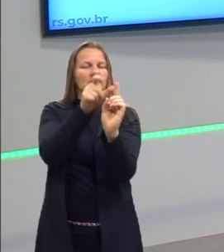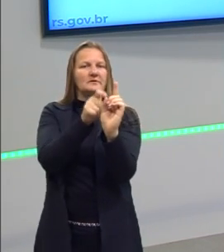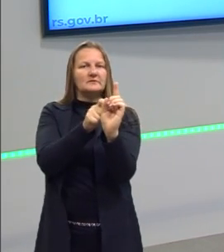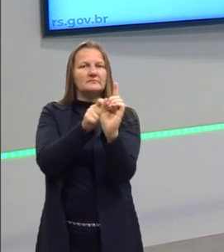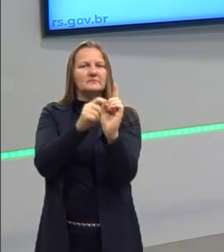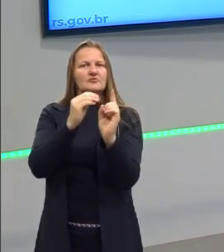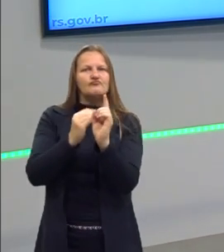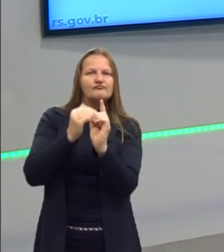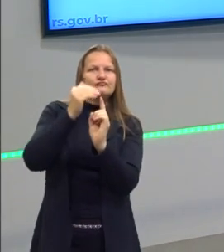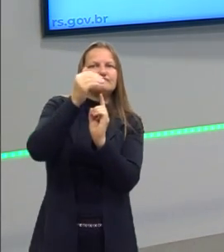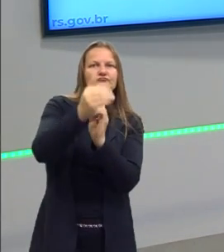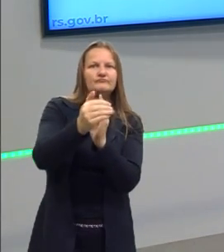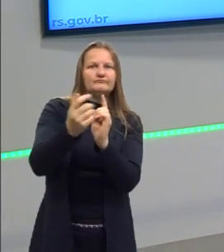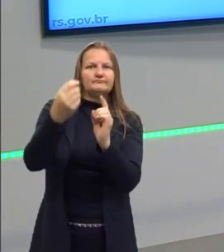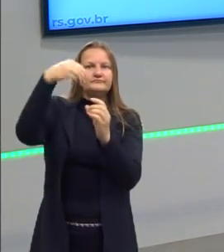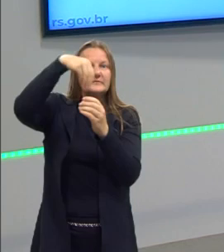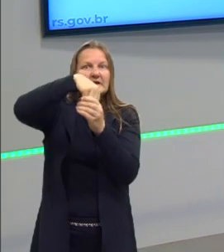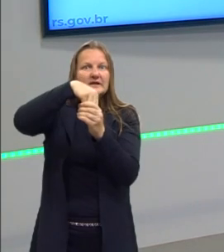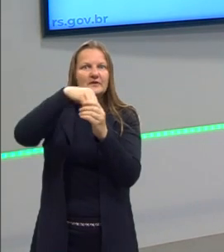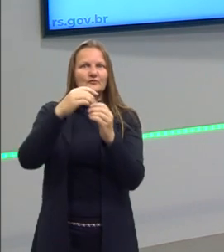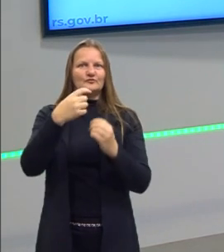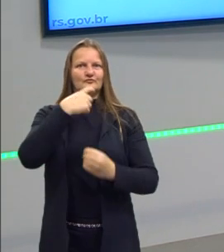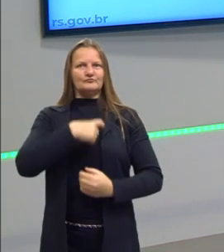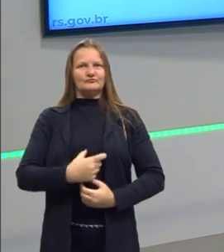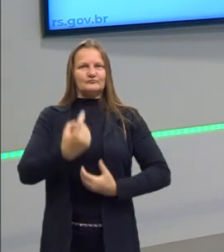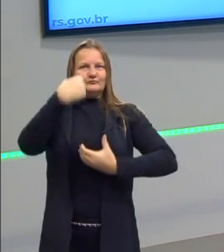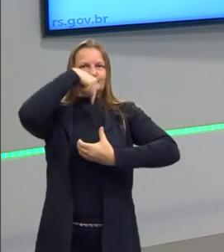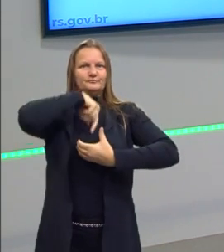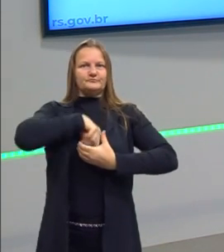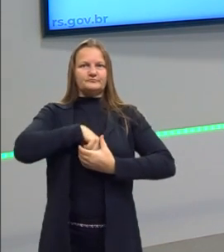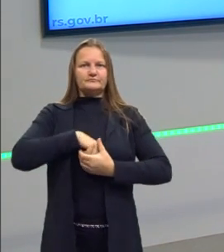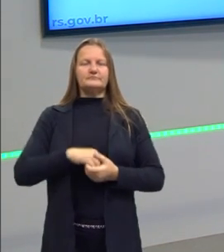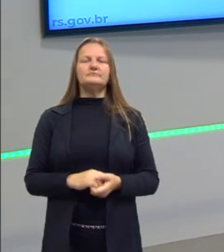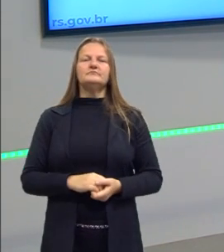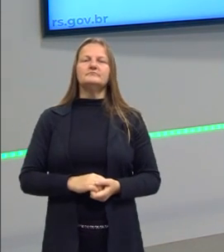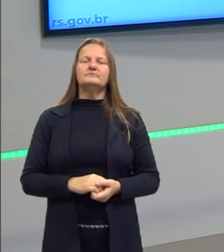aprofundar nosso conhecimento. Ela está ligada com a teoria do conhecimento.